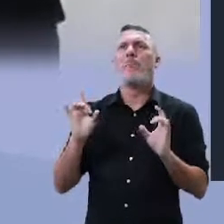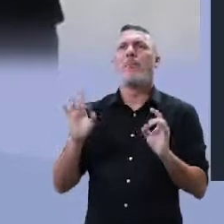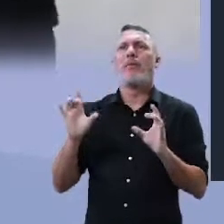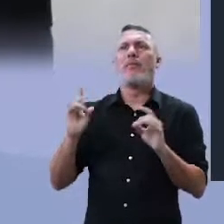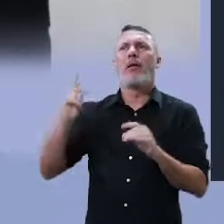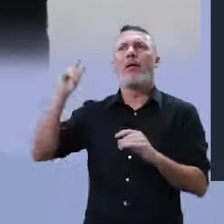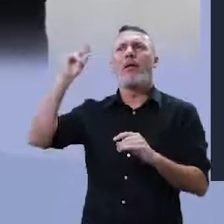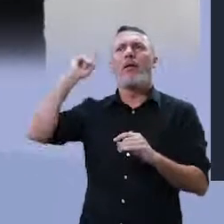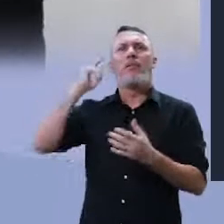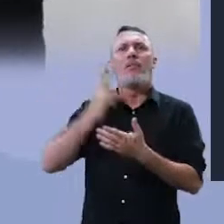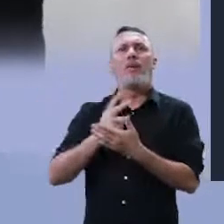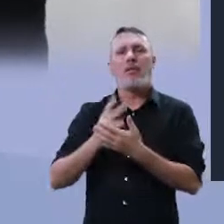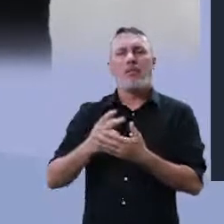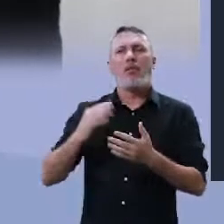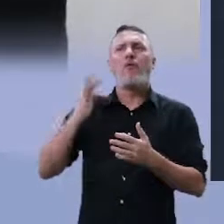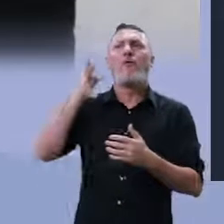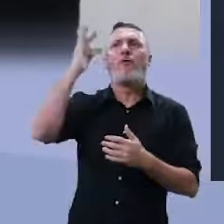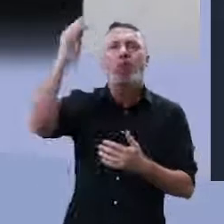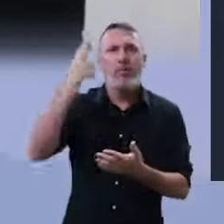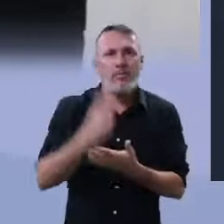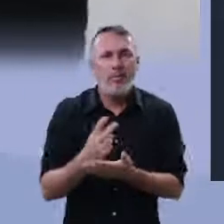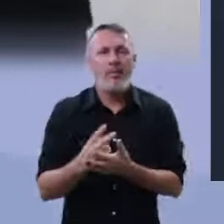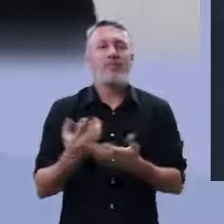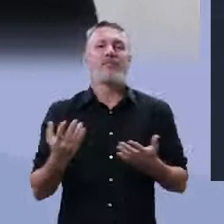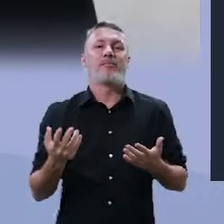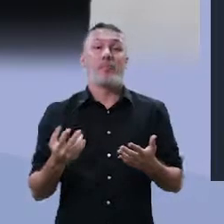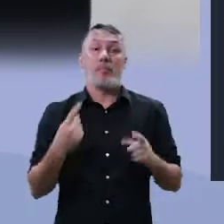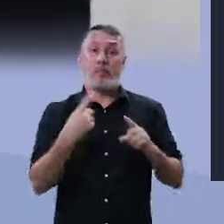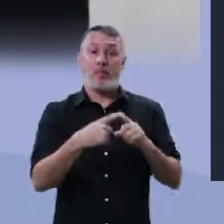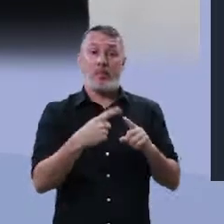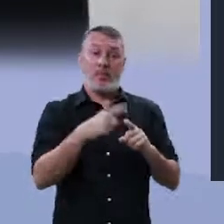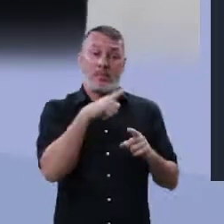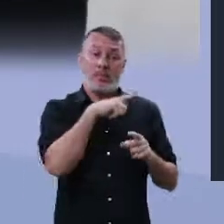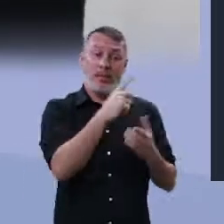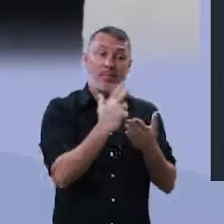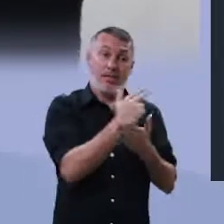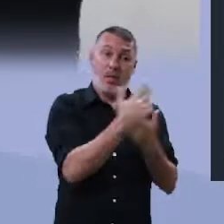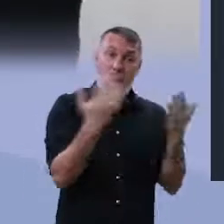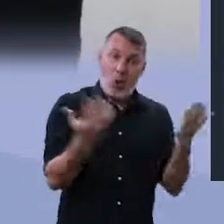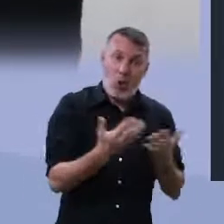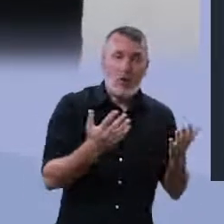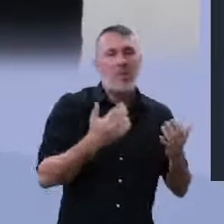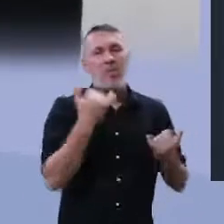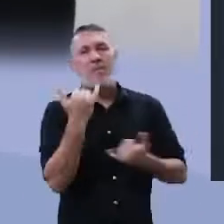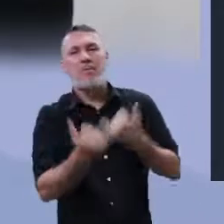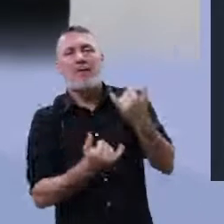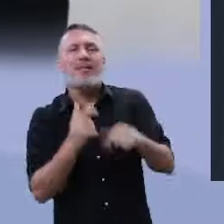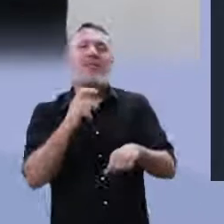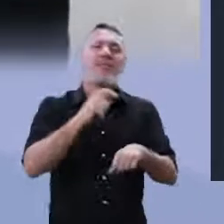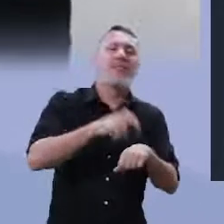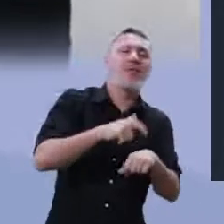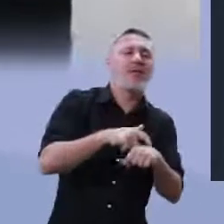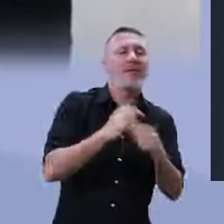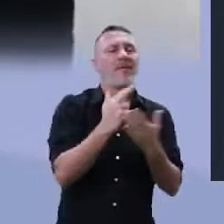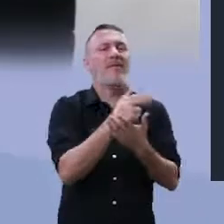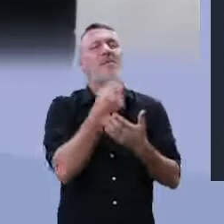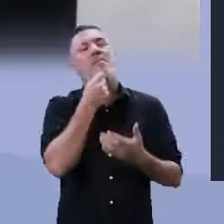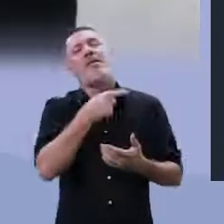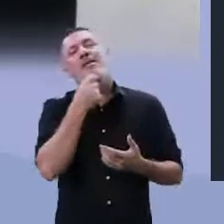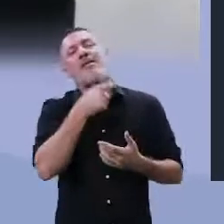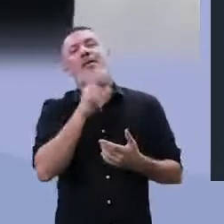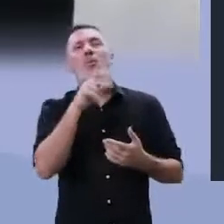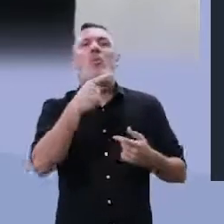um veículo de hoje, é uma propaganda, é um desenho de hoje, ou uma brincadeira que esteja no momento